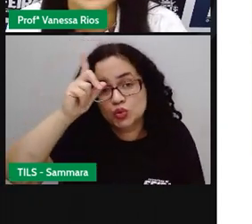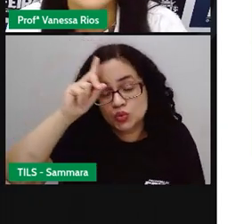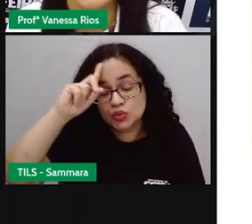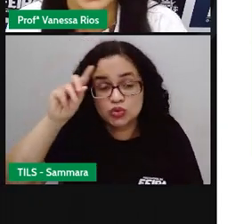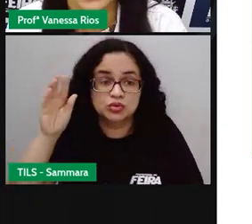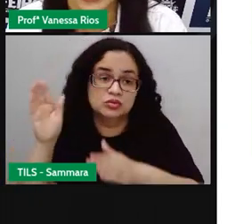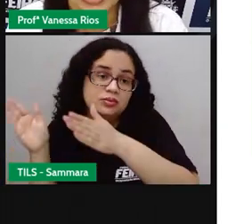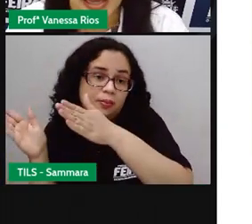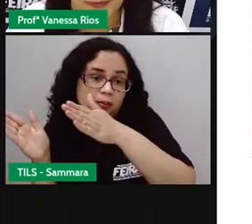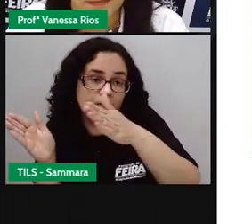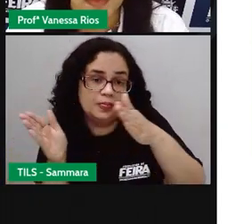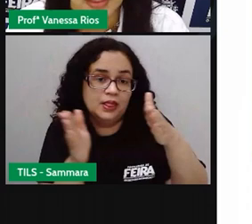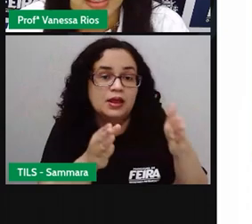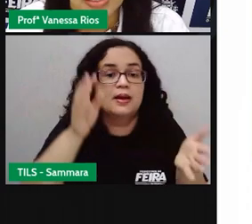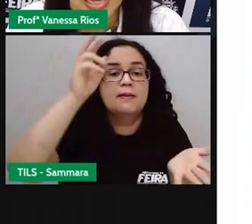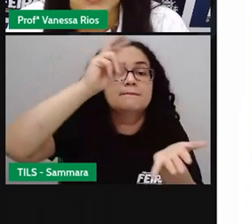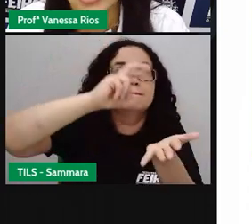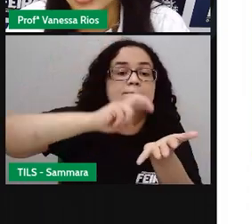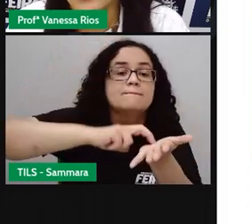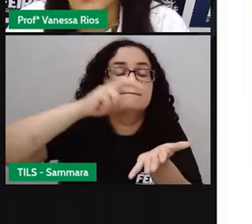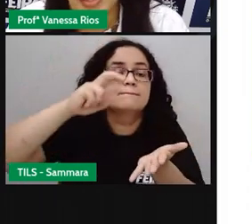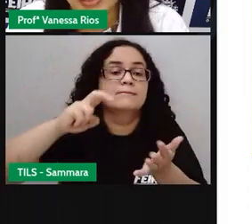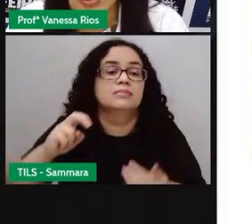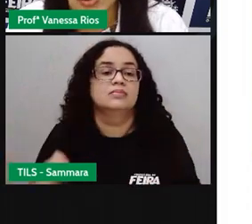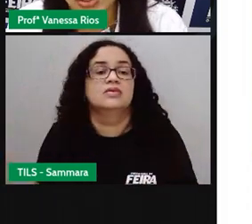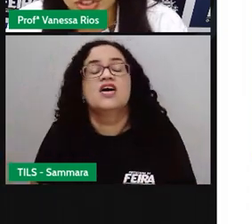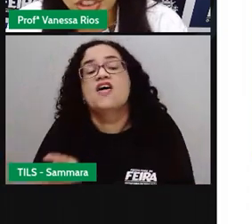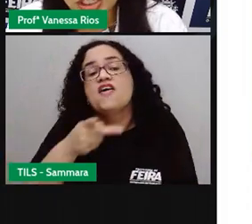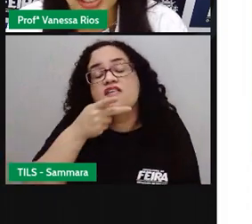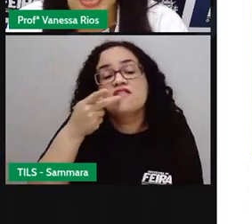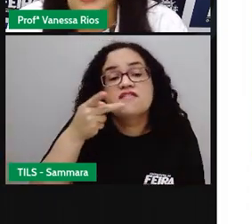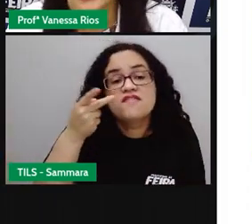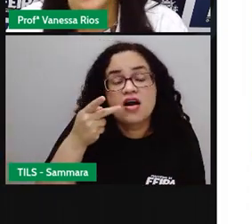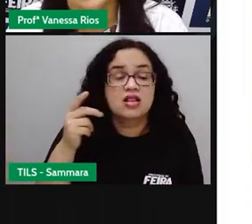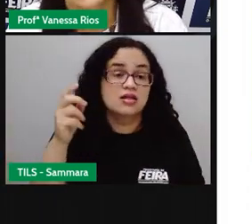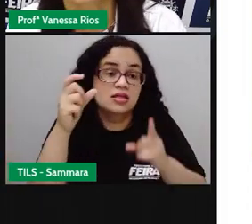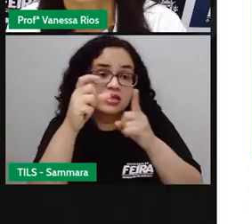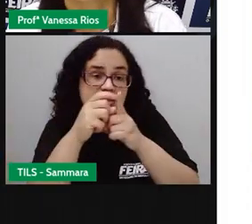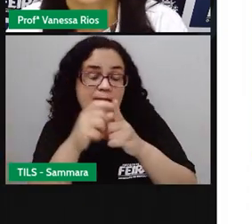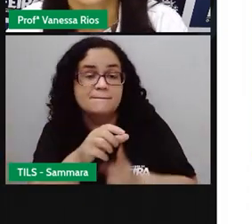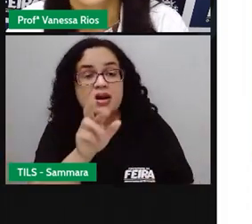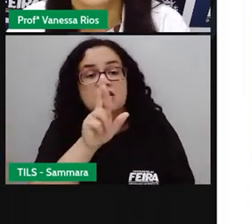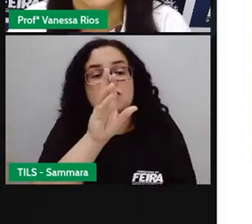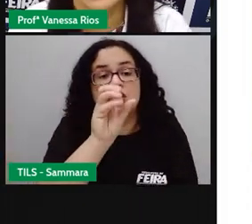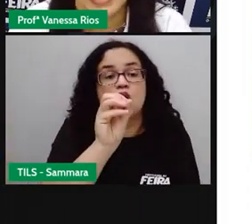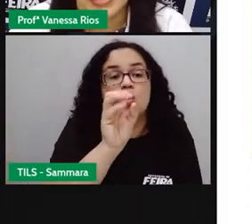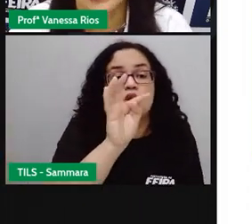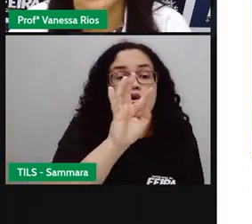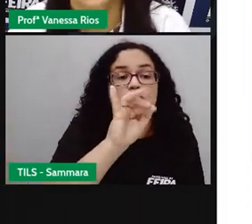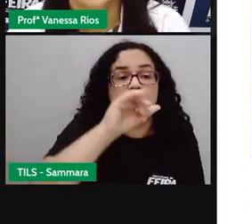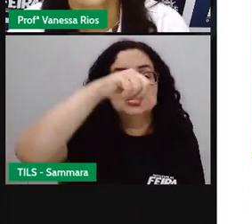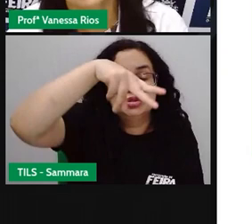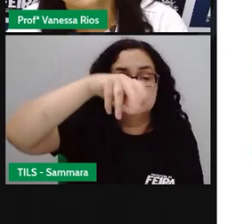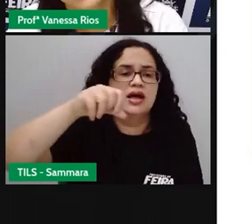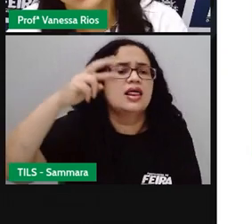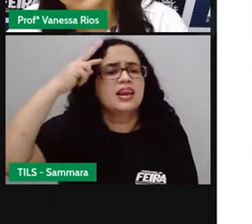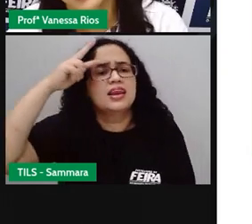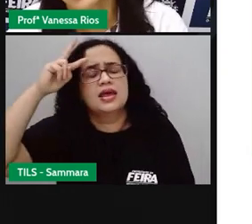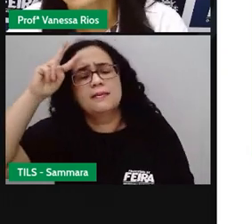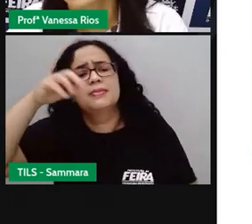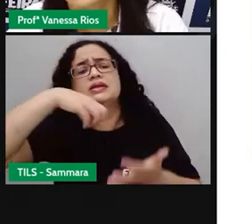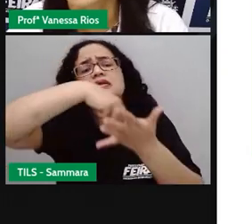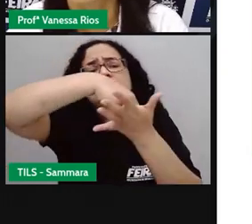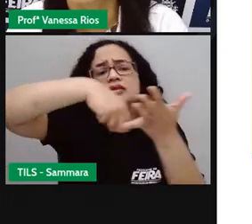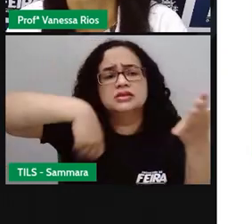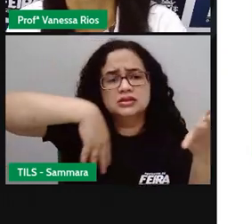Rotina matinal. E aí quando a gente fala em rotina, a gente lembra das atividades, das ações